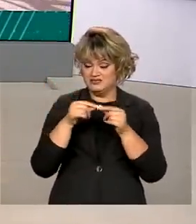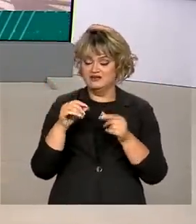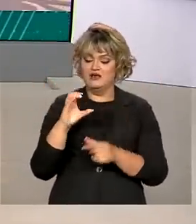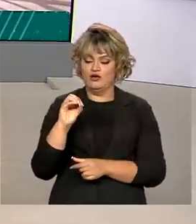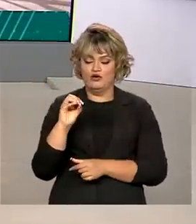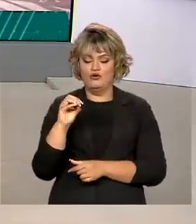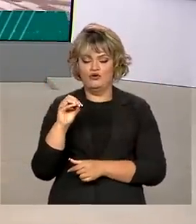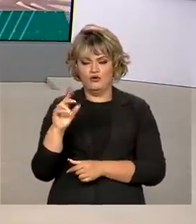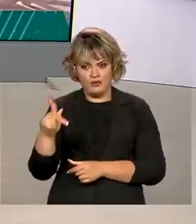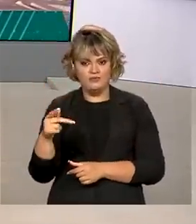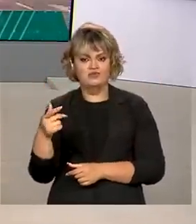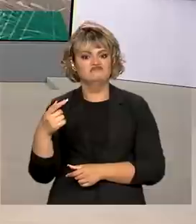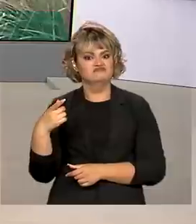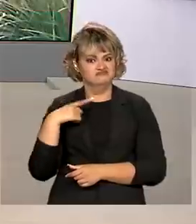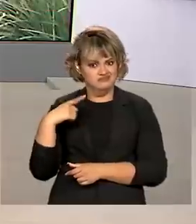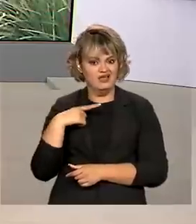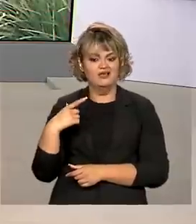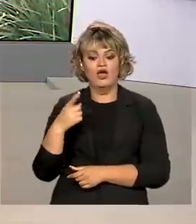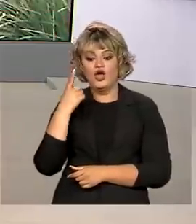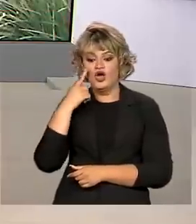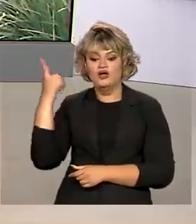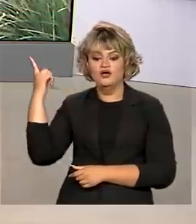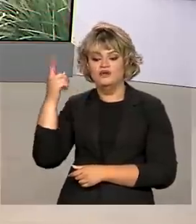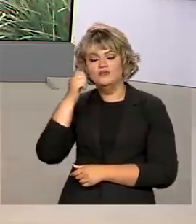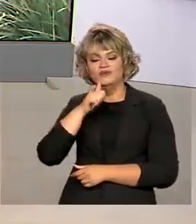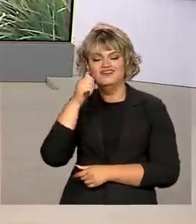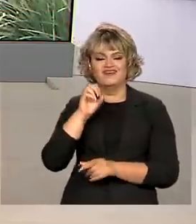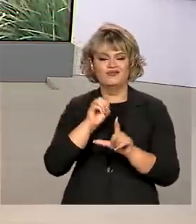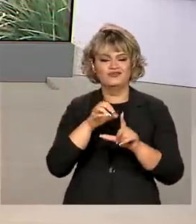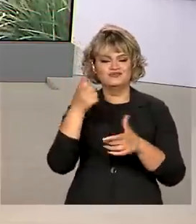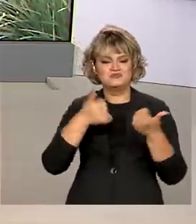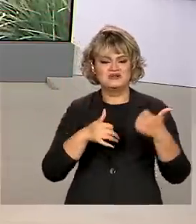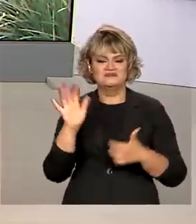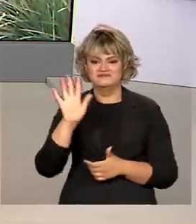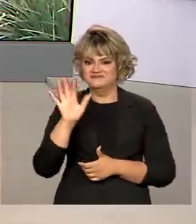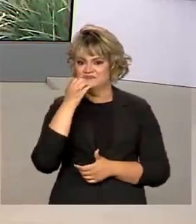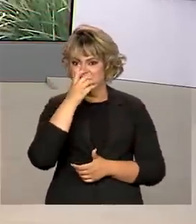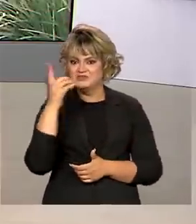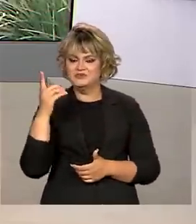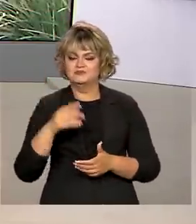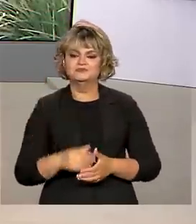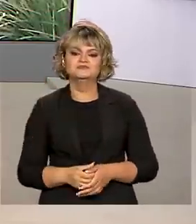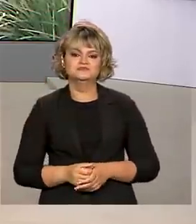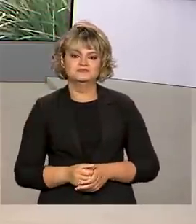A repórter Márcia Fernandes tem os detalhes ao vivo para a gente. Oi, Márcia, bom dia.